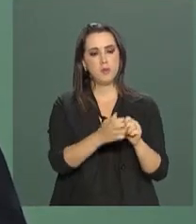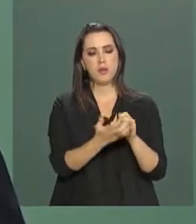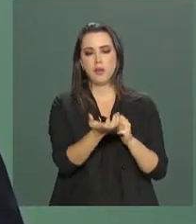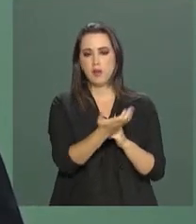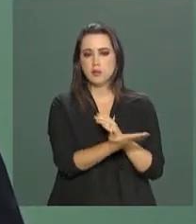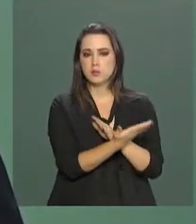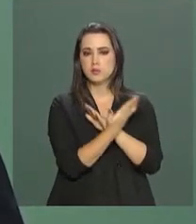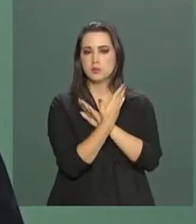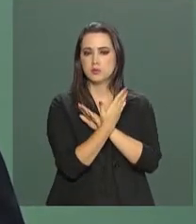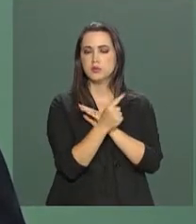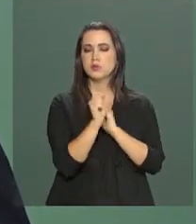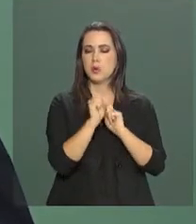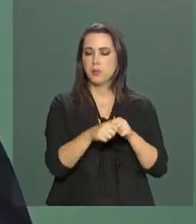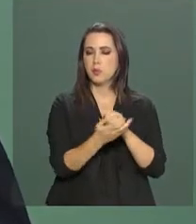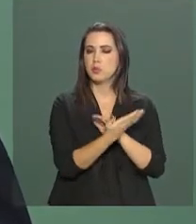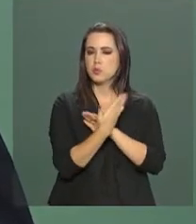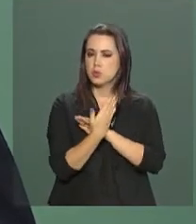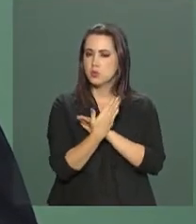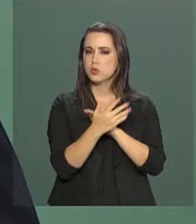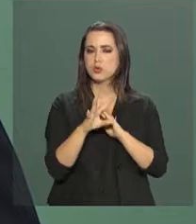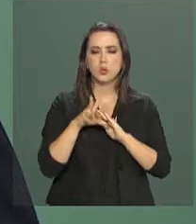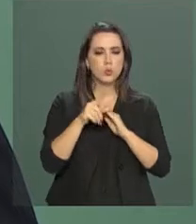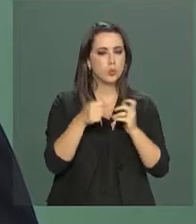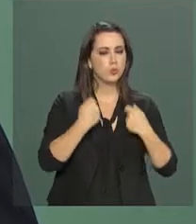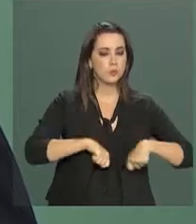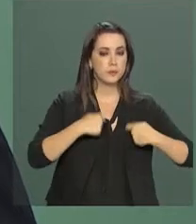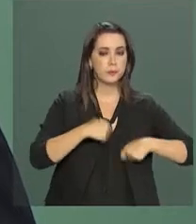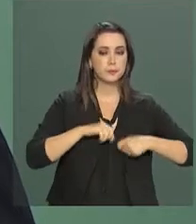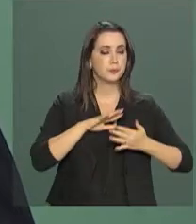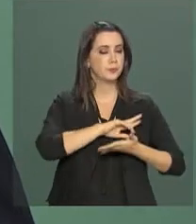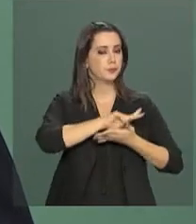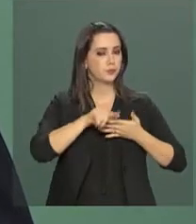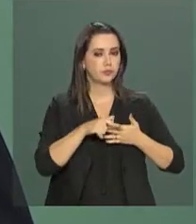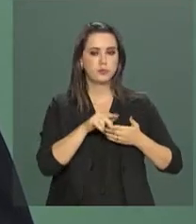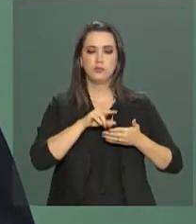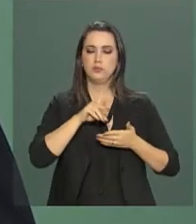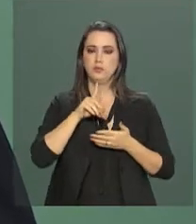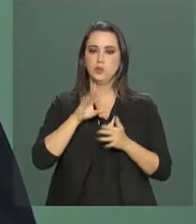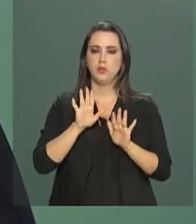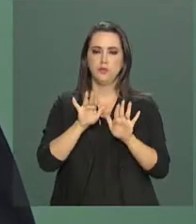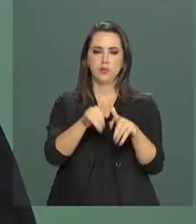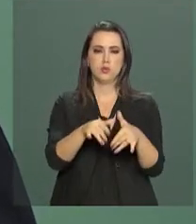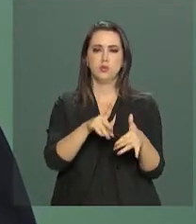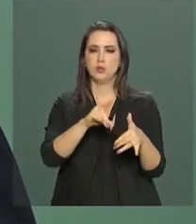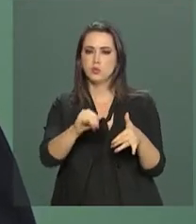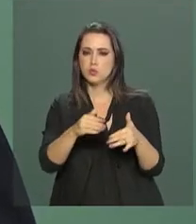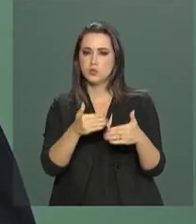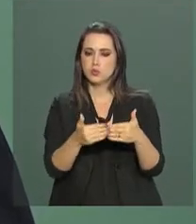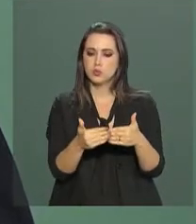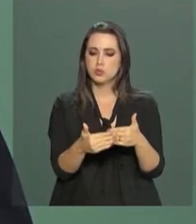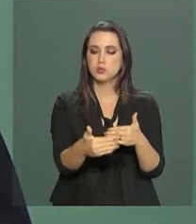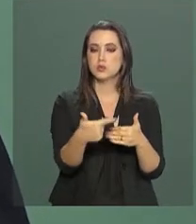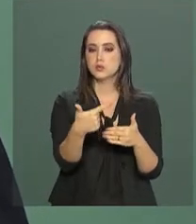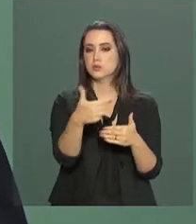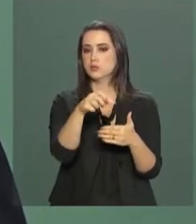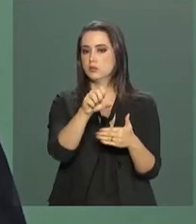a colaborar conosco no que for possível nesses últimos dias de 2018.